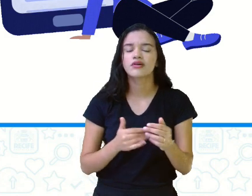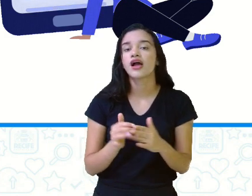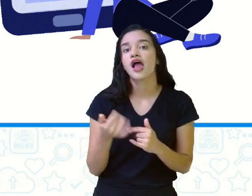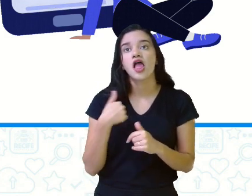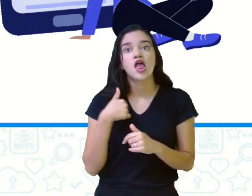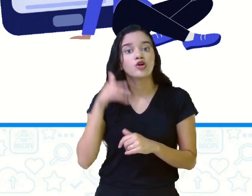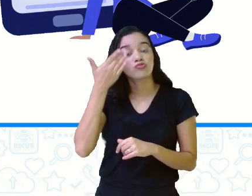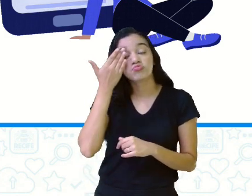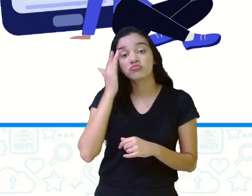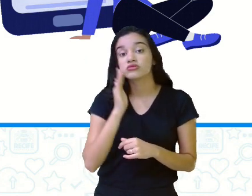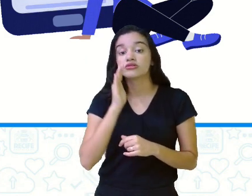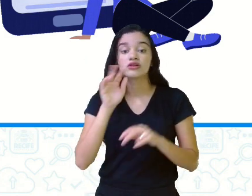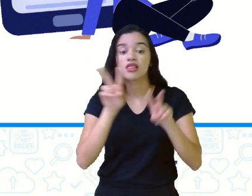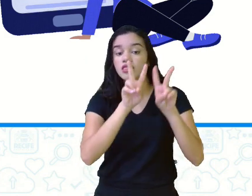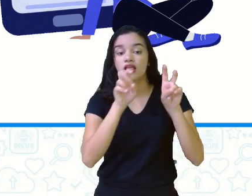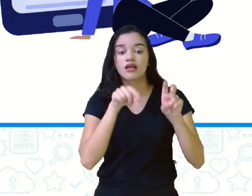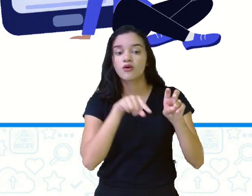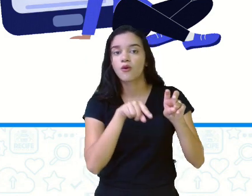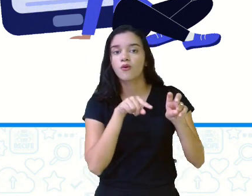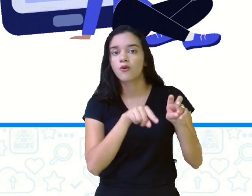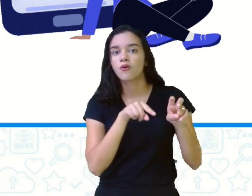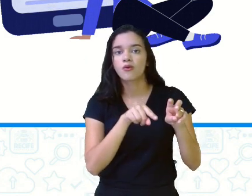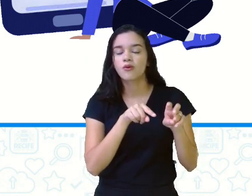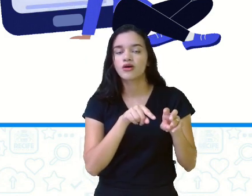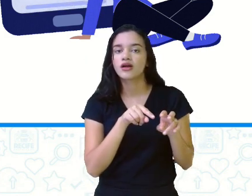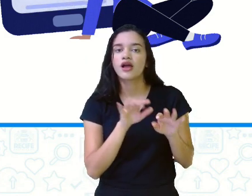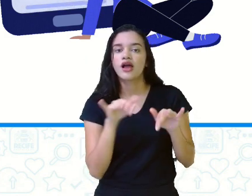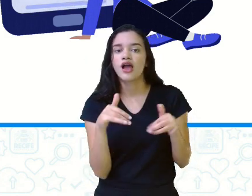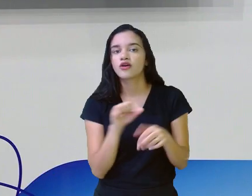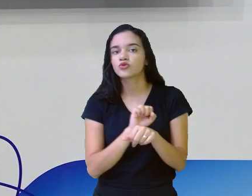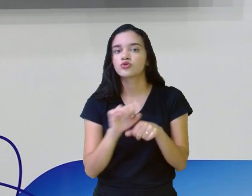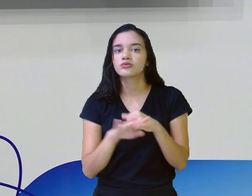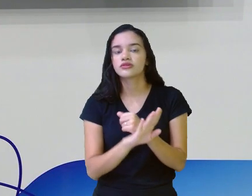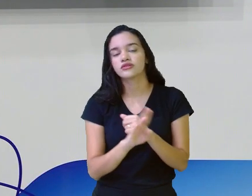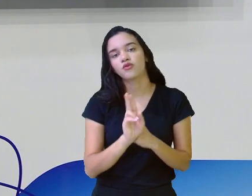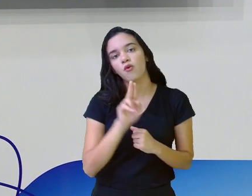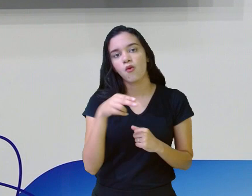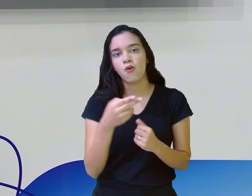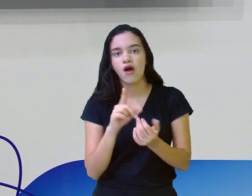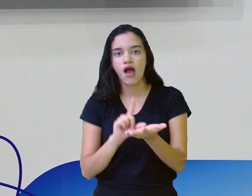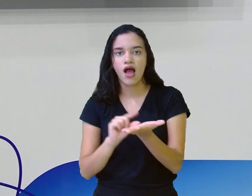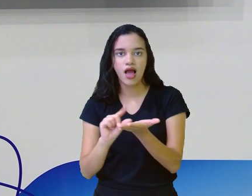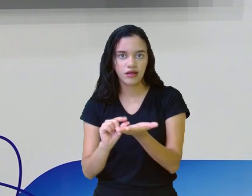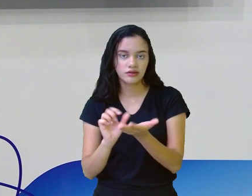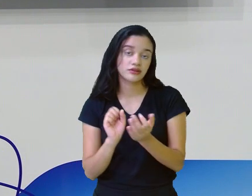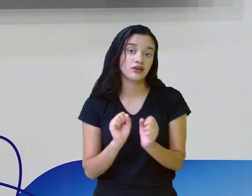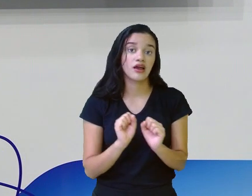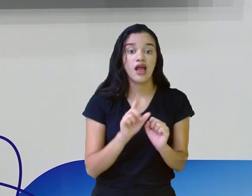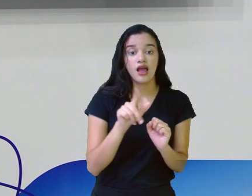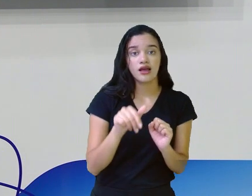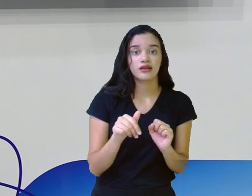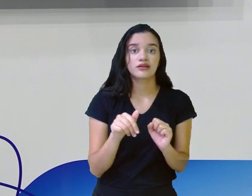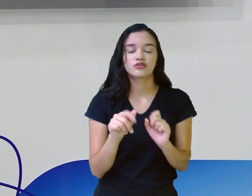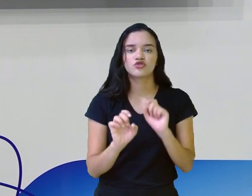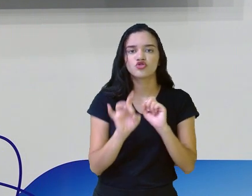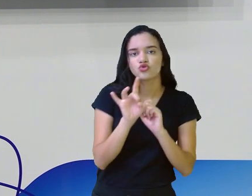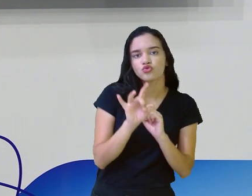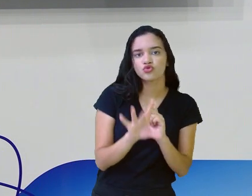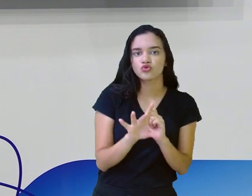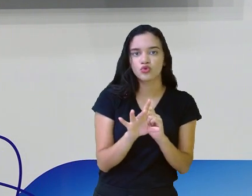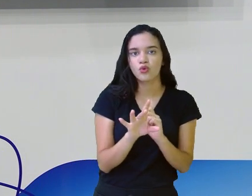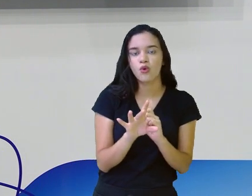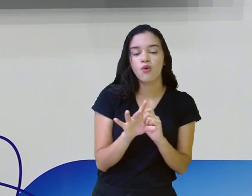Eu não sei aí definir o substantivo. O artigo, ele vai aí dar só ao,